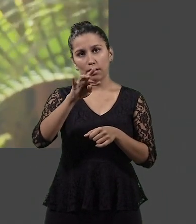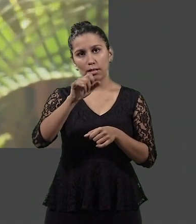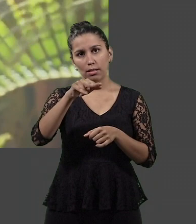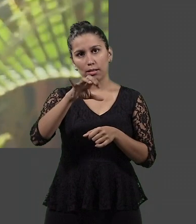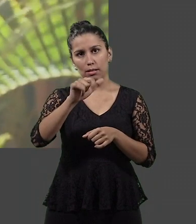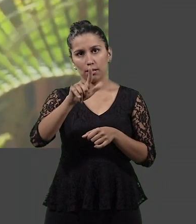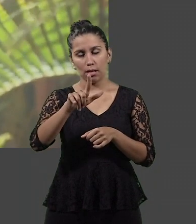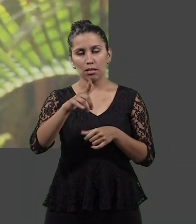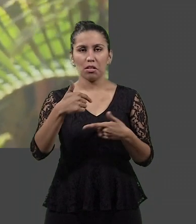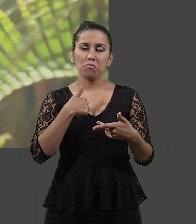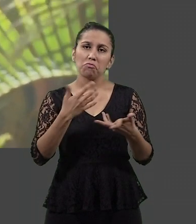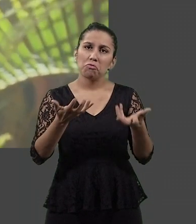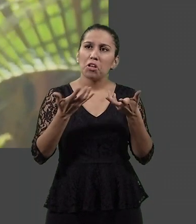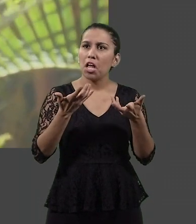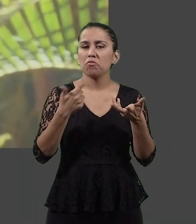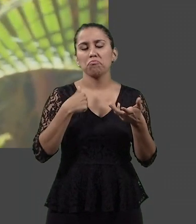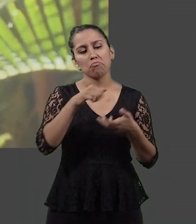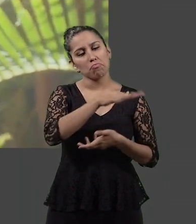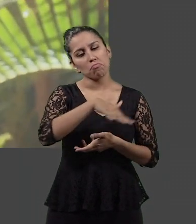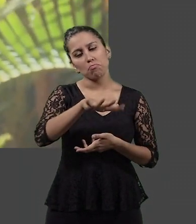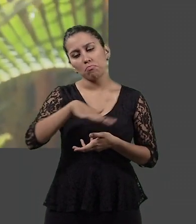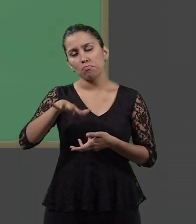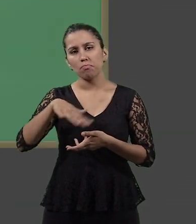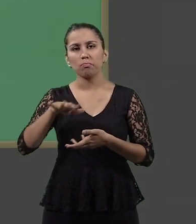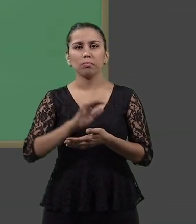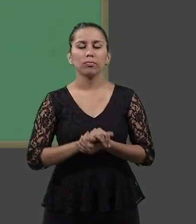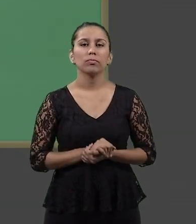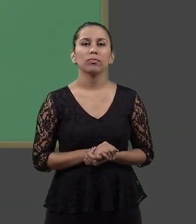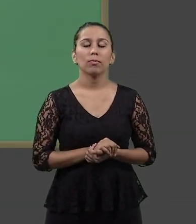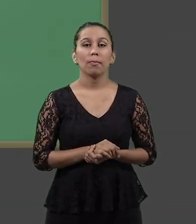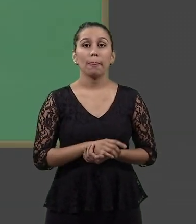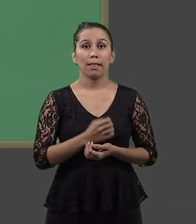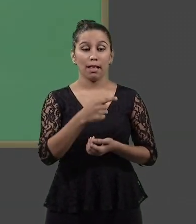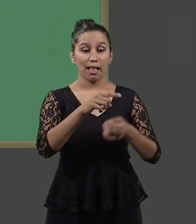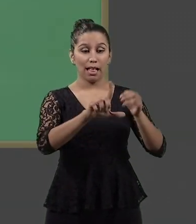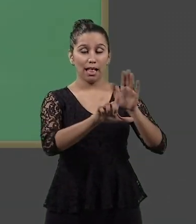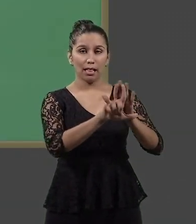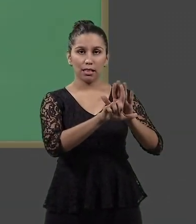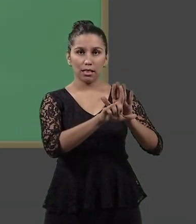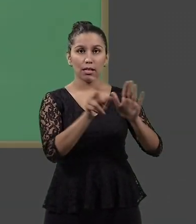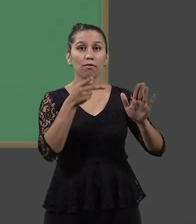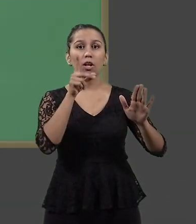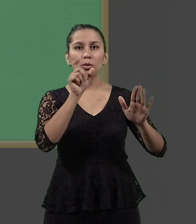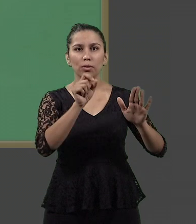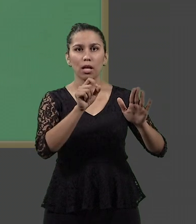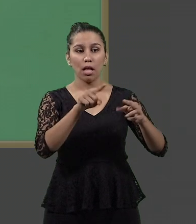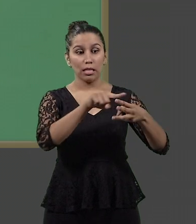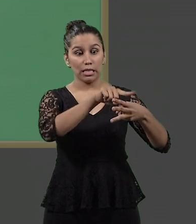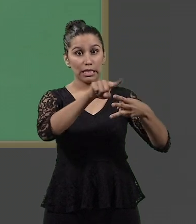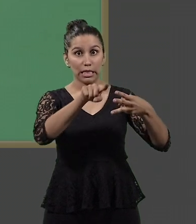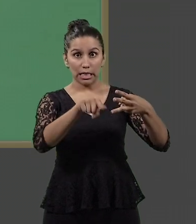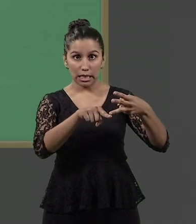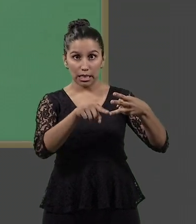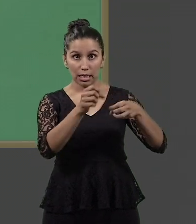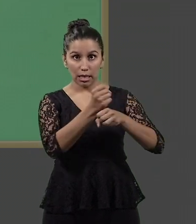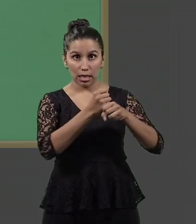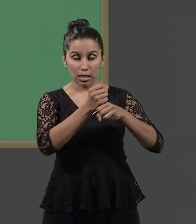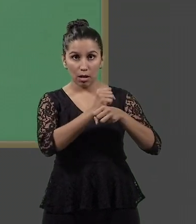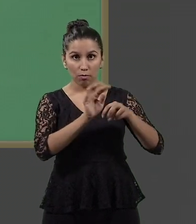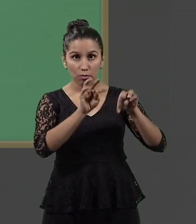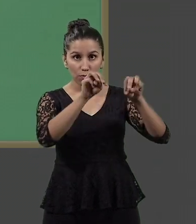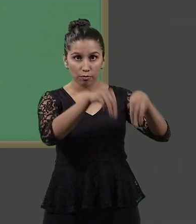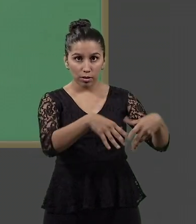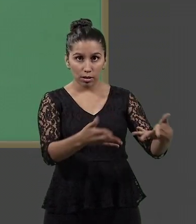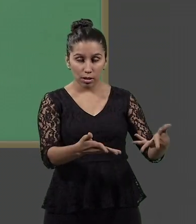embaixador, um cônsul, um diplomata, trabalhar em outras áreas. A lei prevê que, ao final desses três anos, os alunos tenham